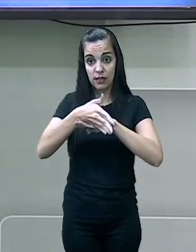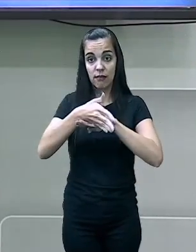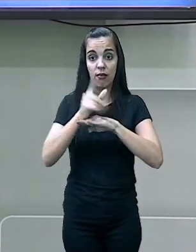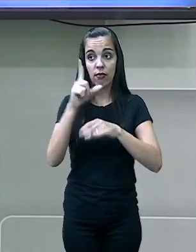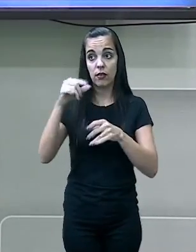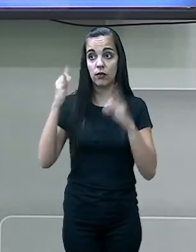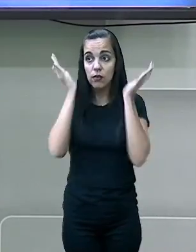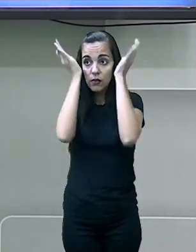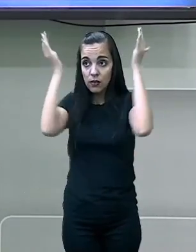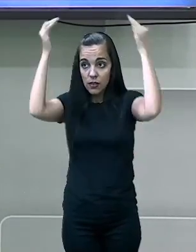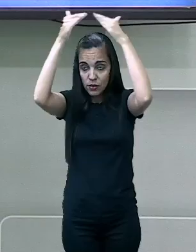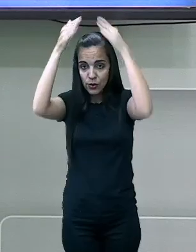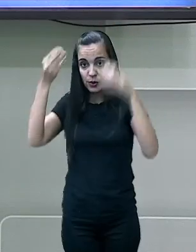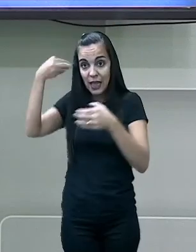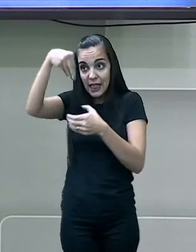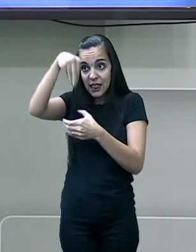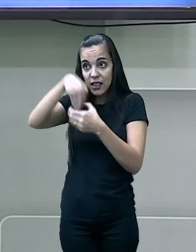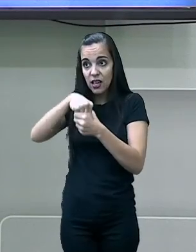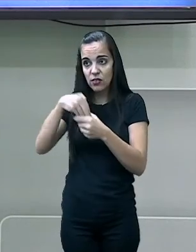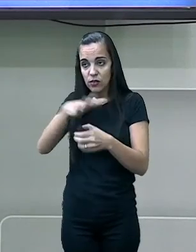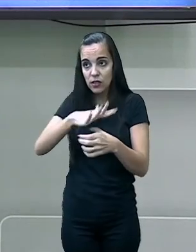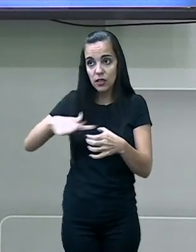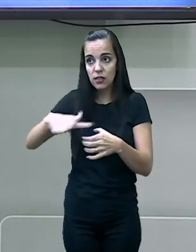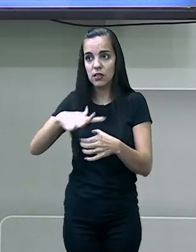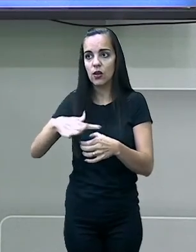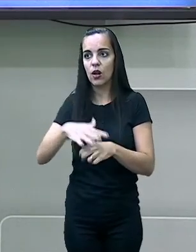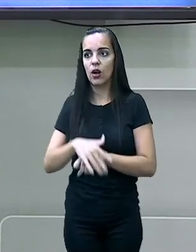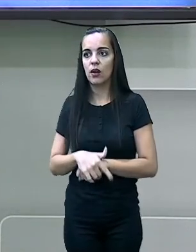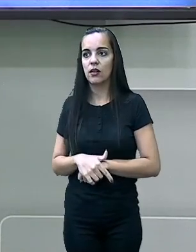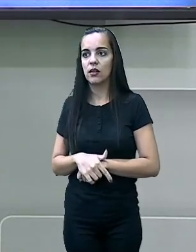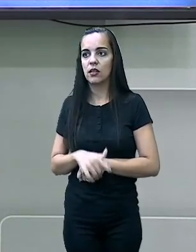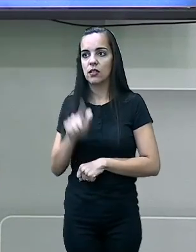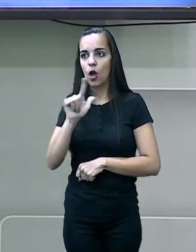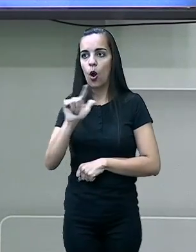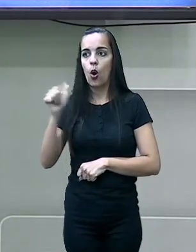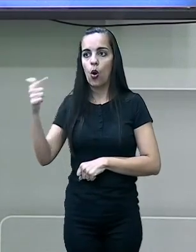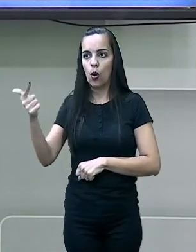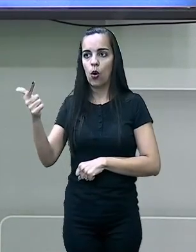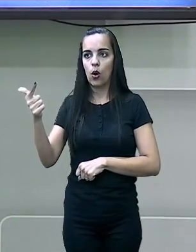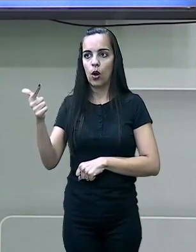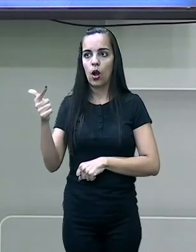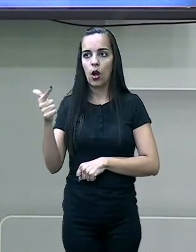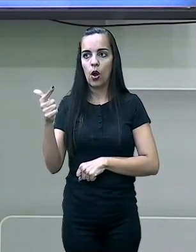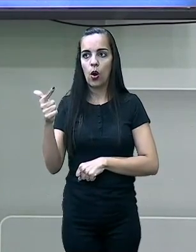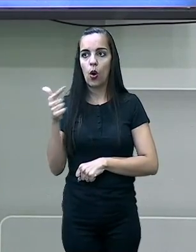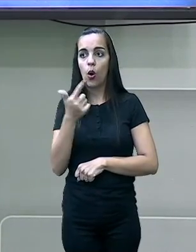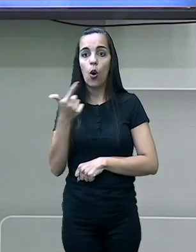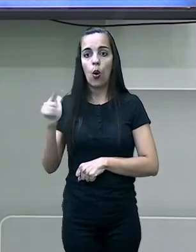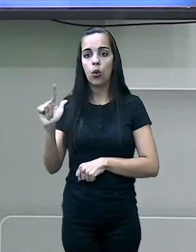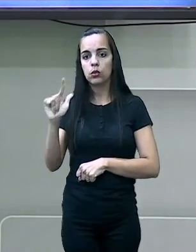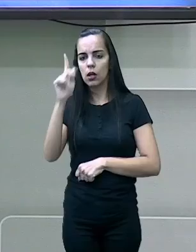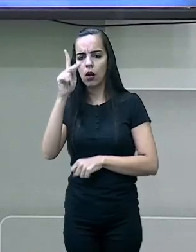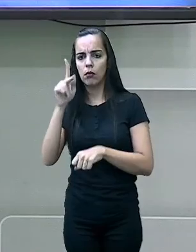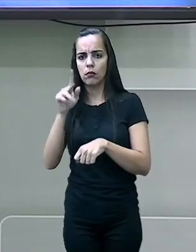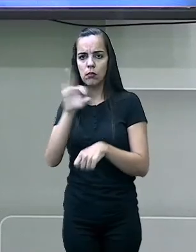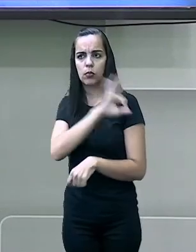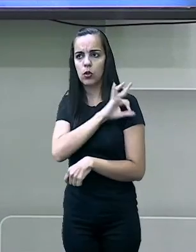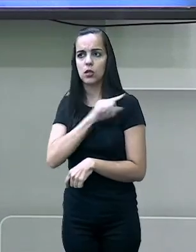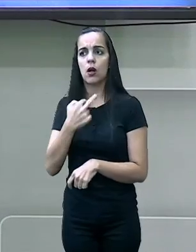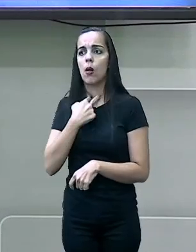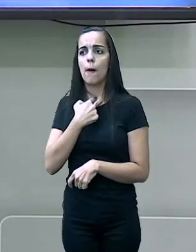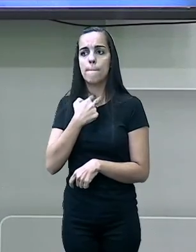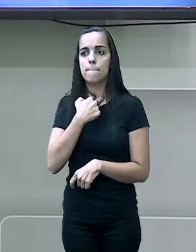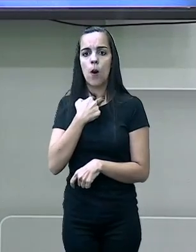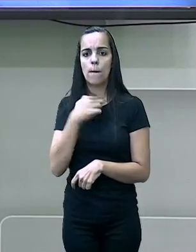ali dentro daquele espaço, outra polícia não pode te pegar, porque as